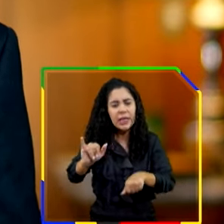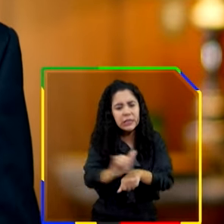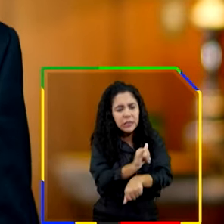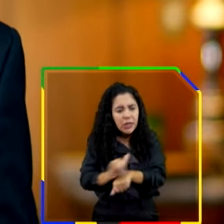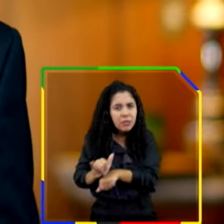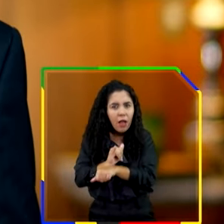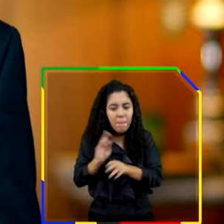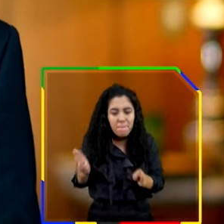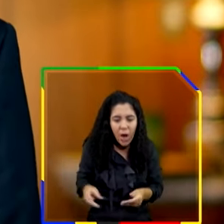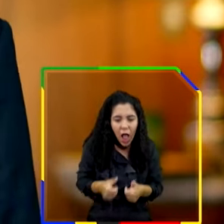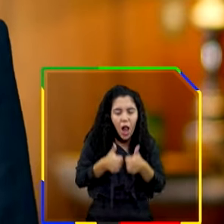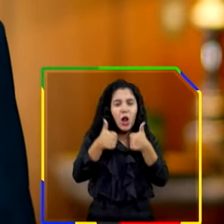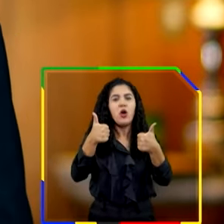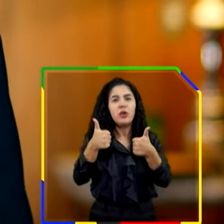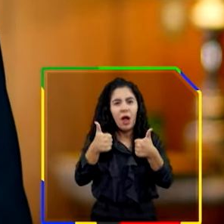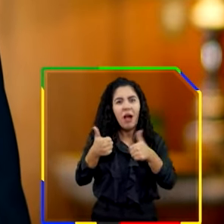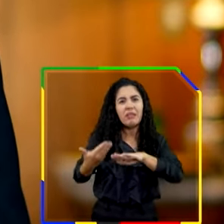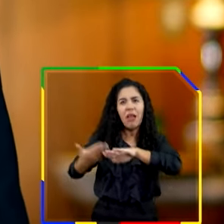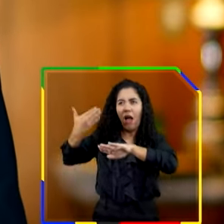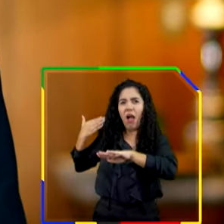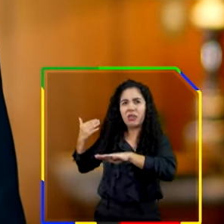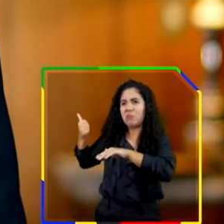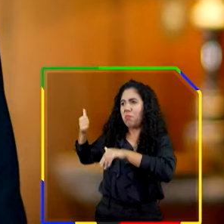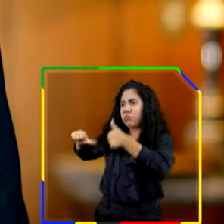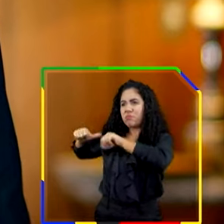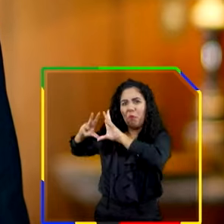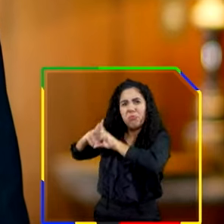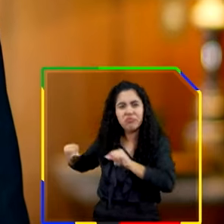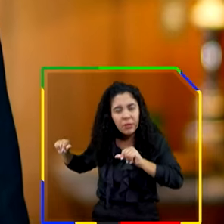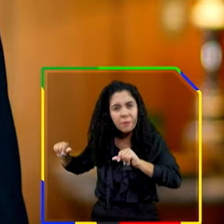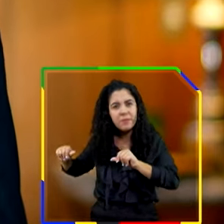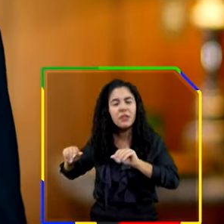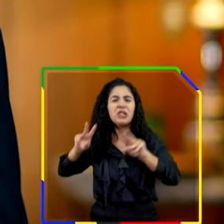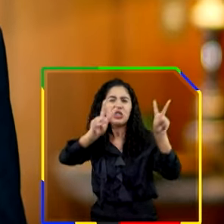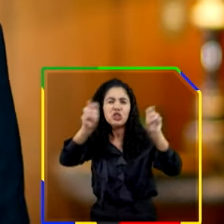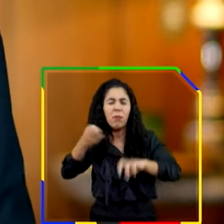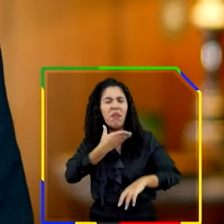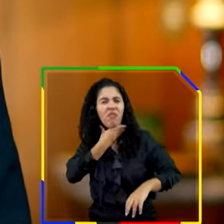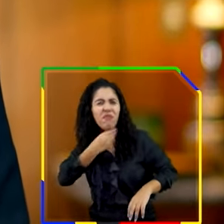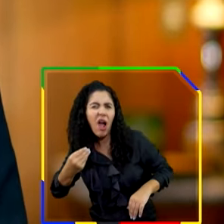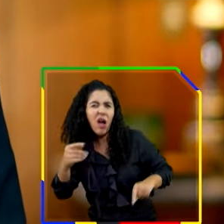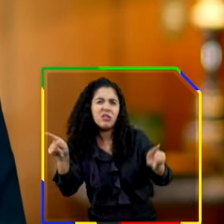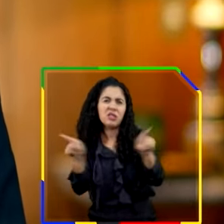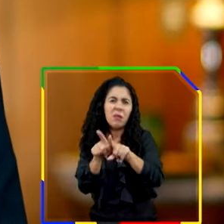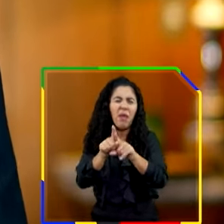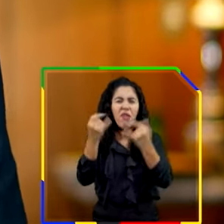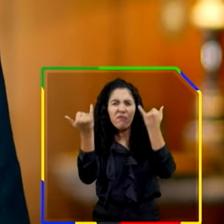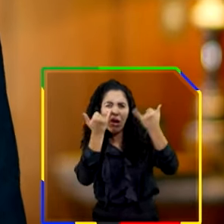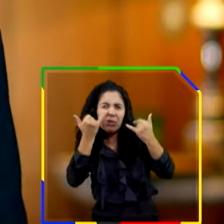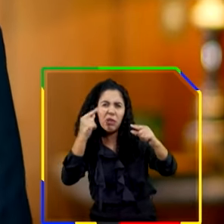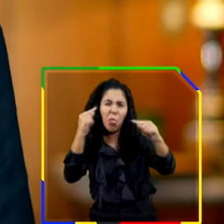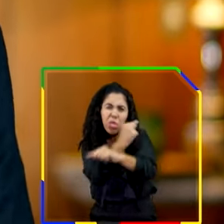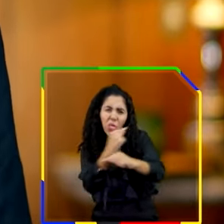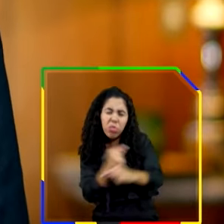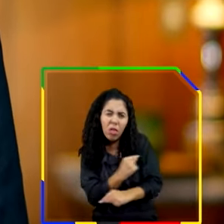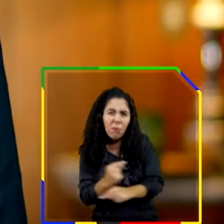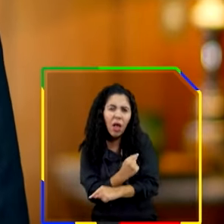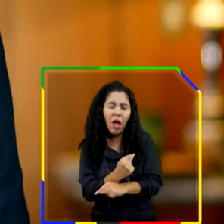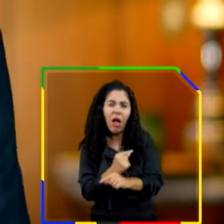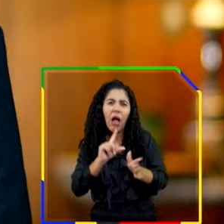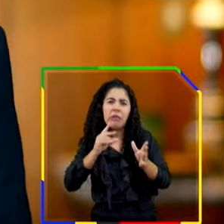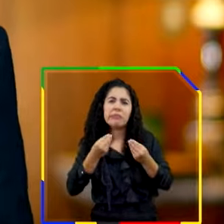mecanismos de controle que foram desmontados no período anterior. Fraudes e distorções atrasam o